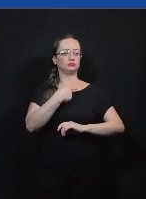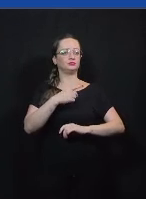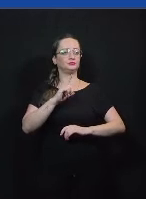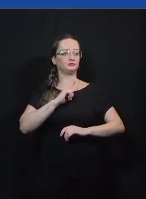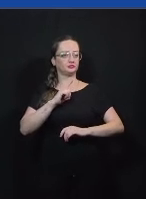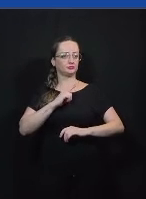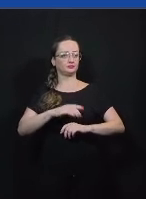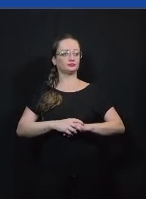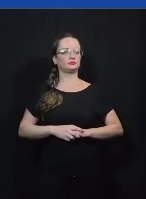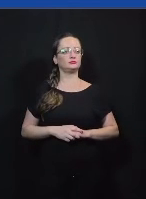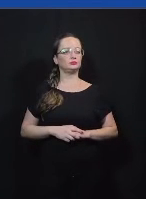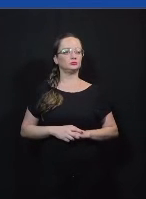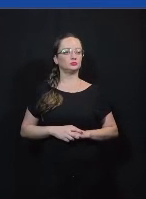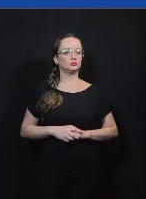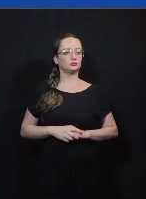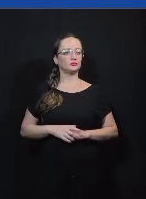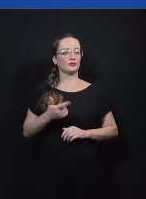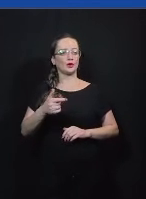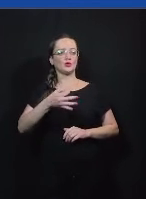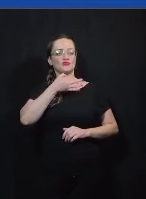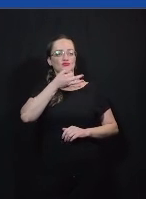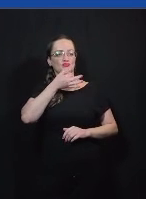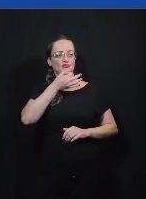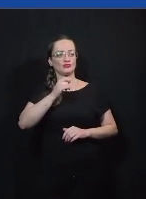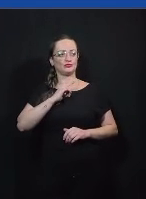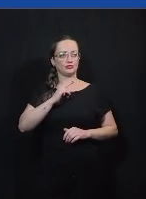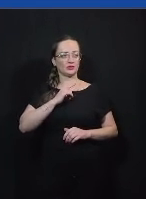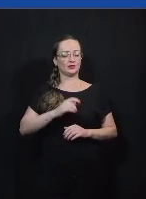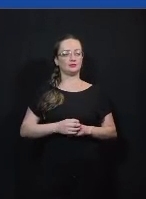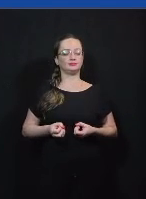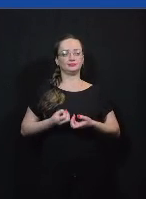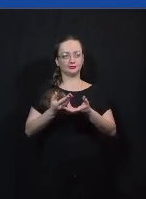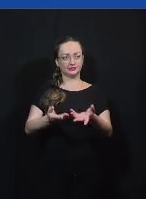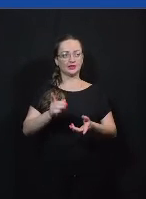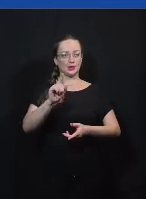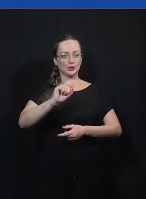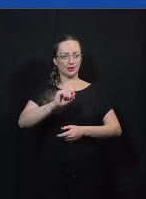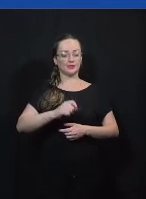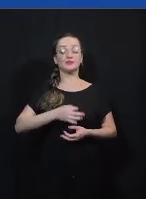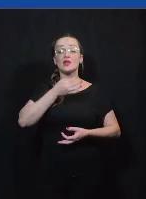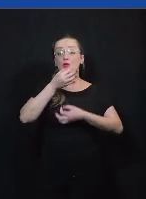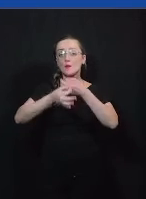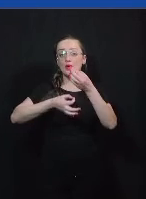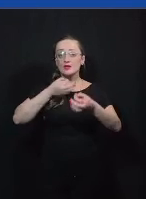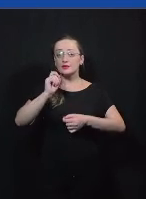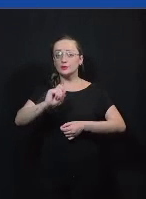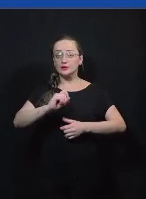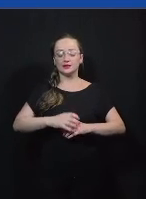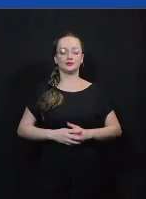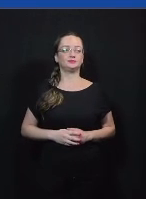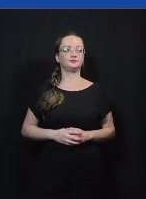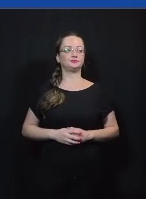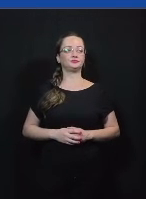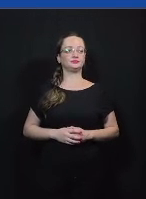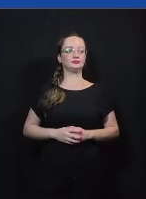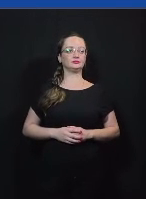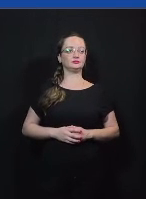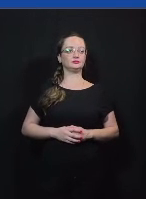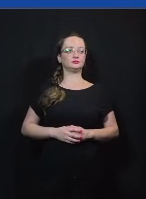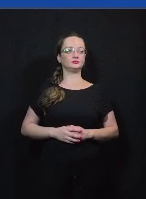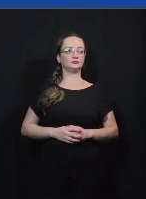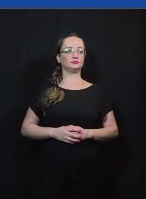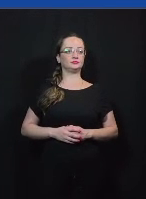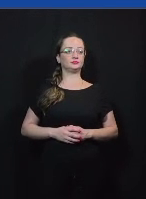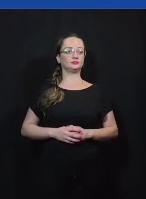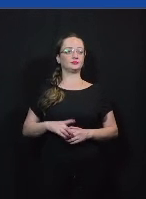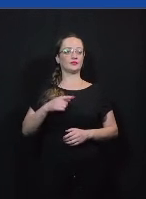uma próxima dica que a gente pode passar para vocês é na argumentação em si quando você faz